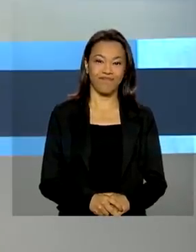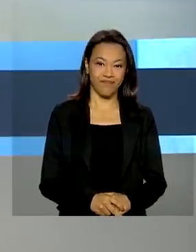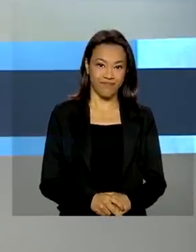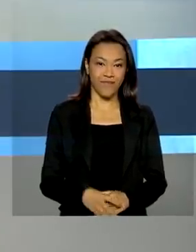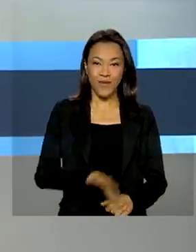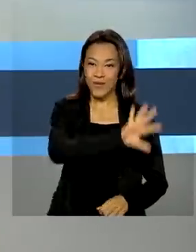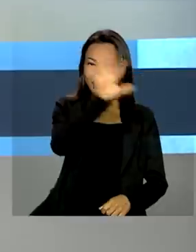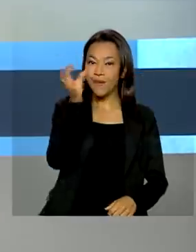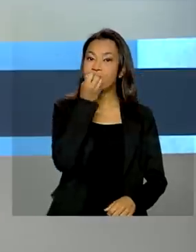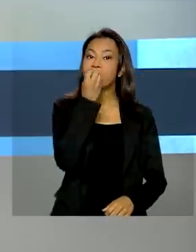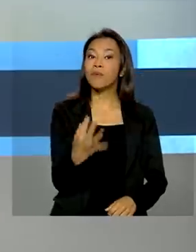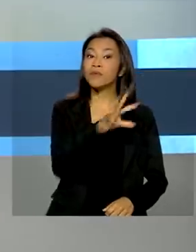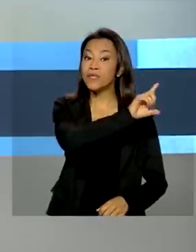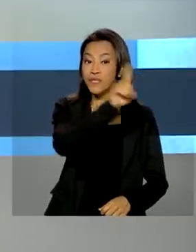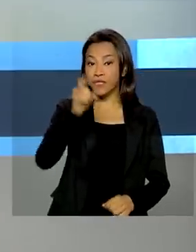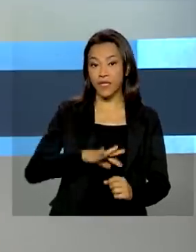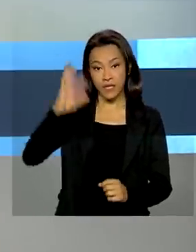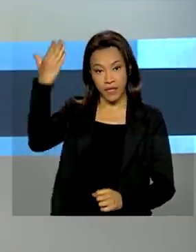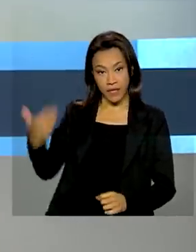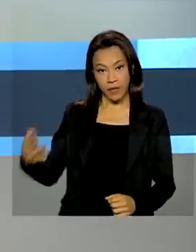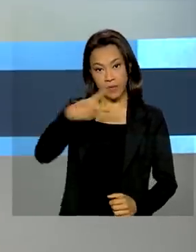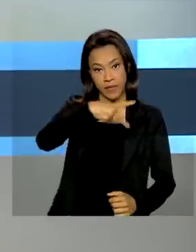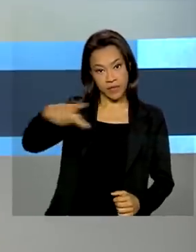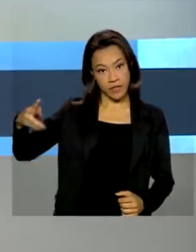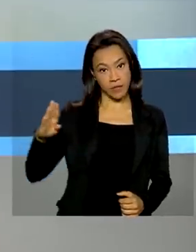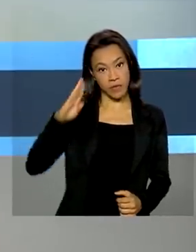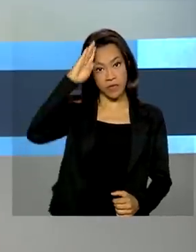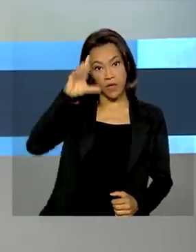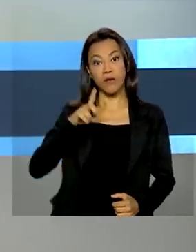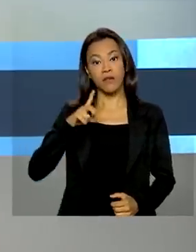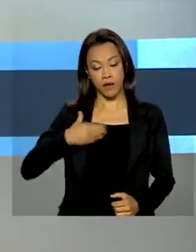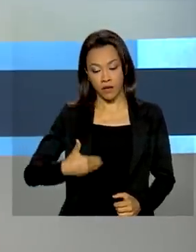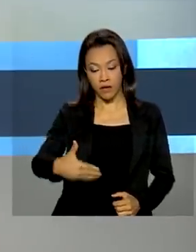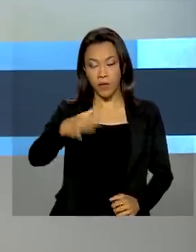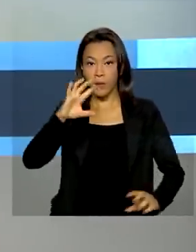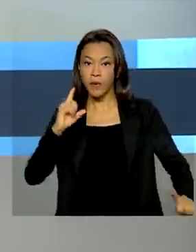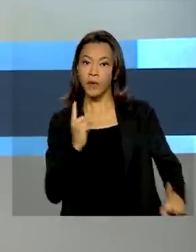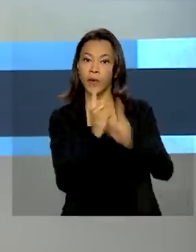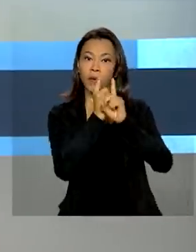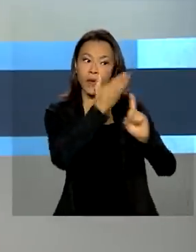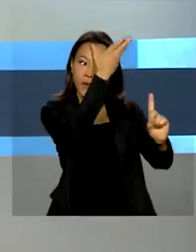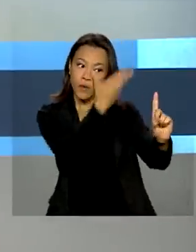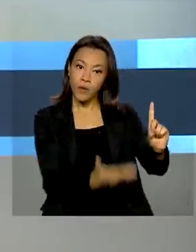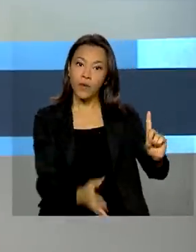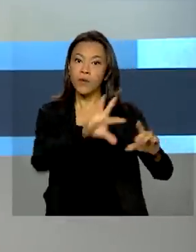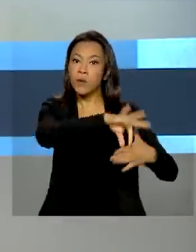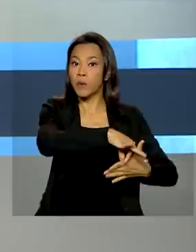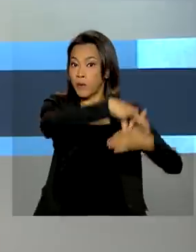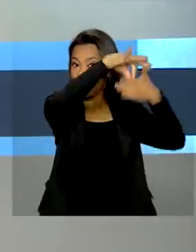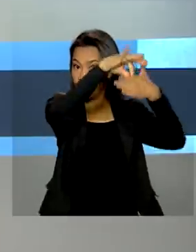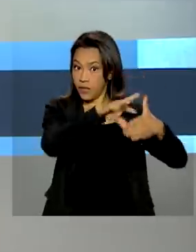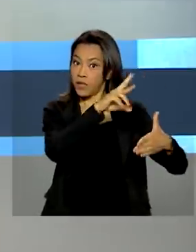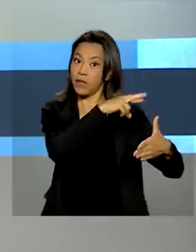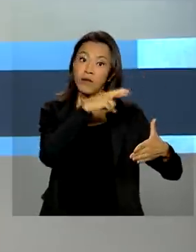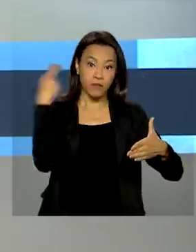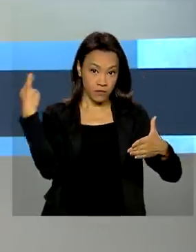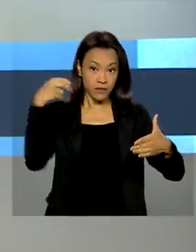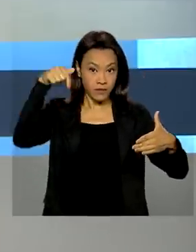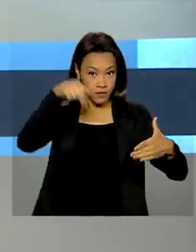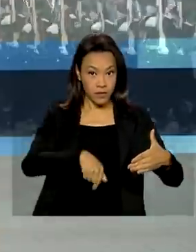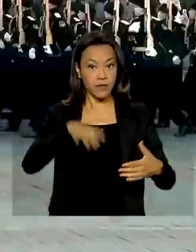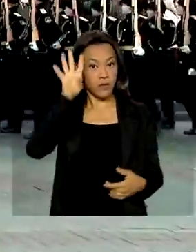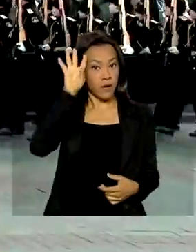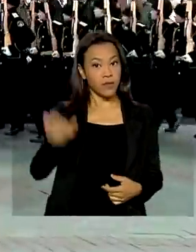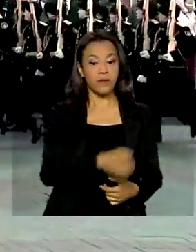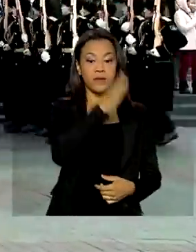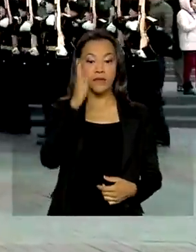Olá, bom dia! O presidente Jair Bolsonaro tem encontro com o líder russo Vladimir Putin nesta quarta-feira. O presidente